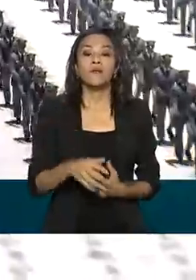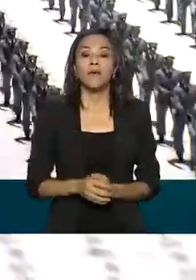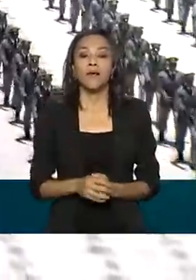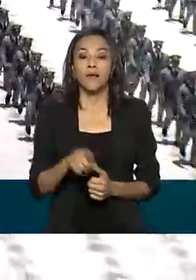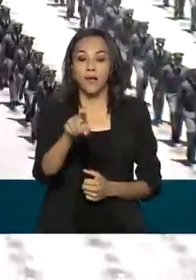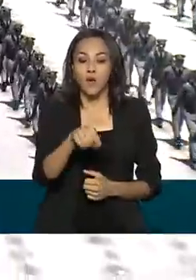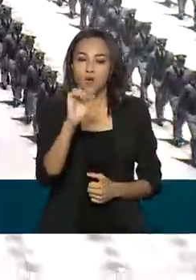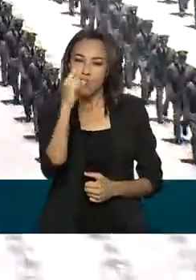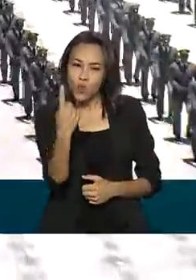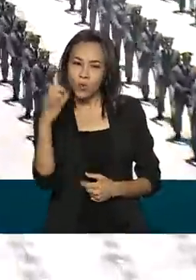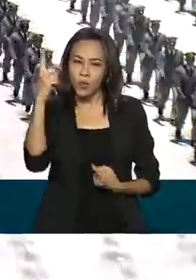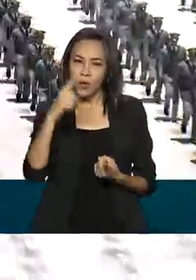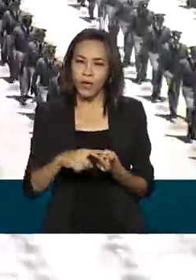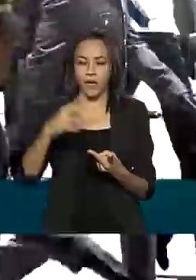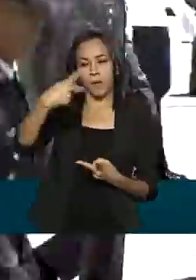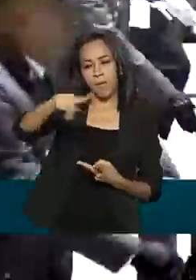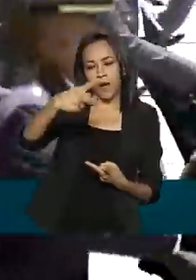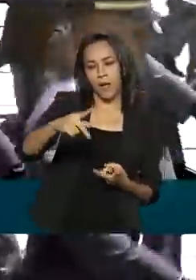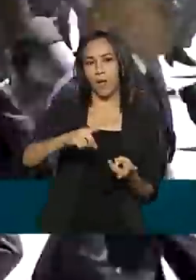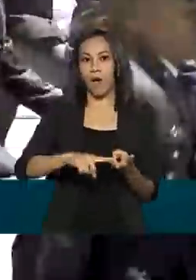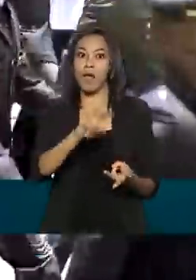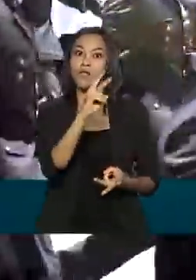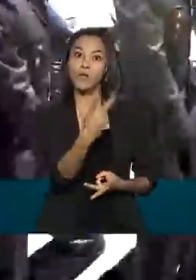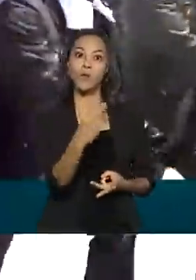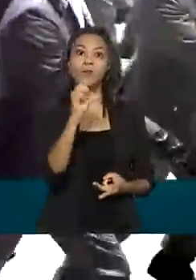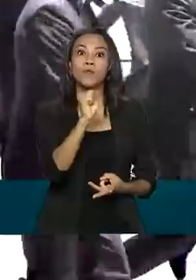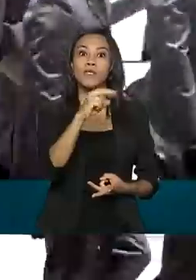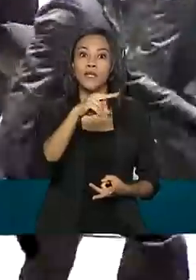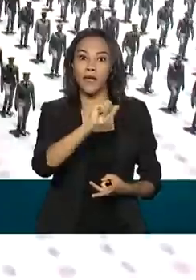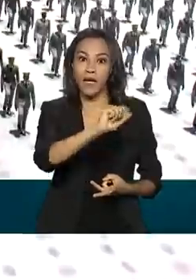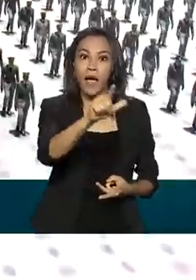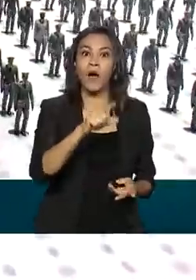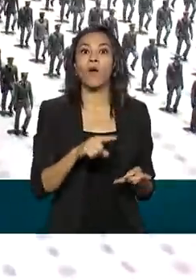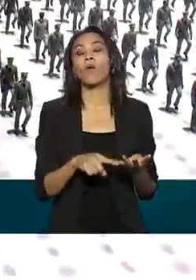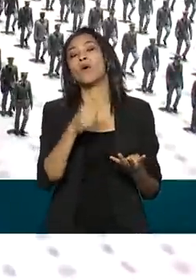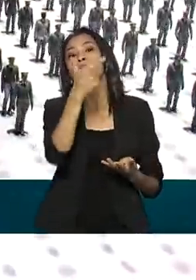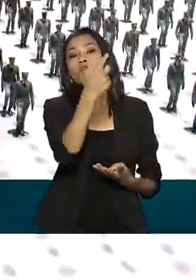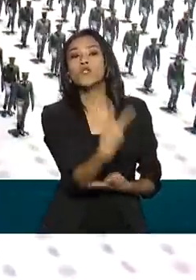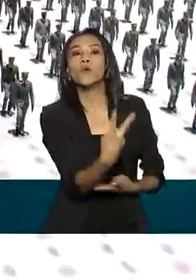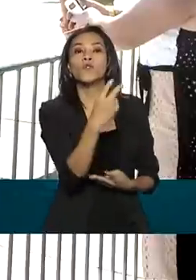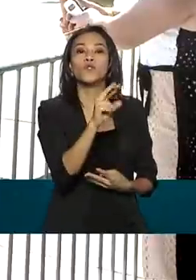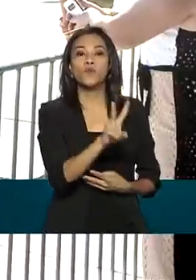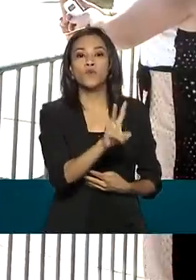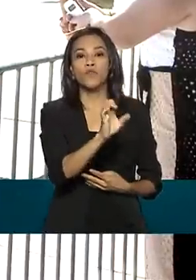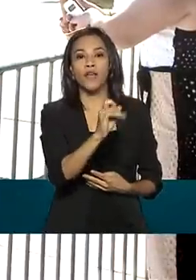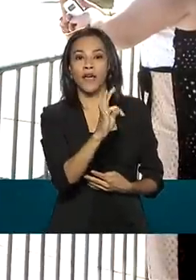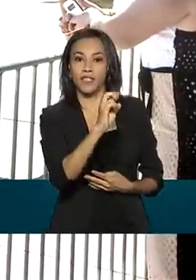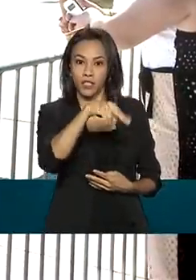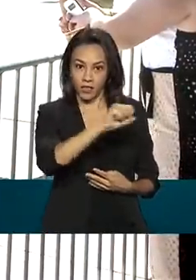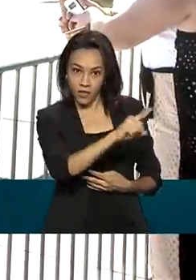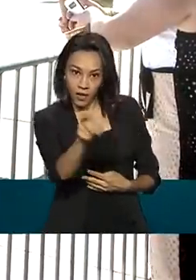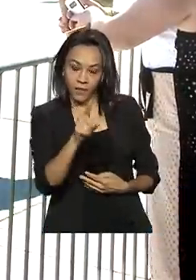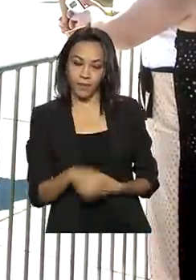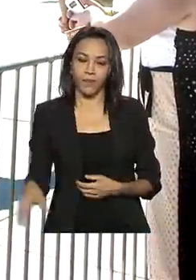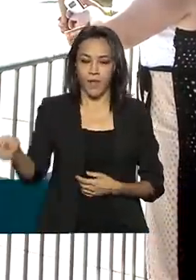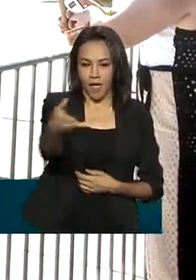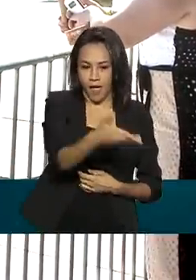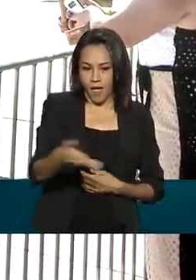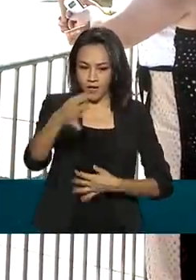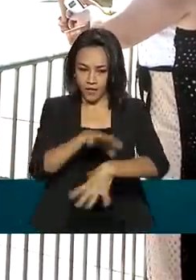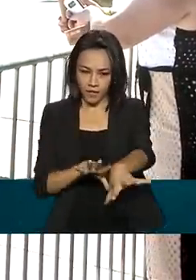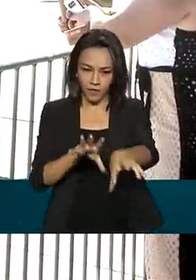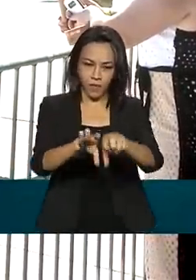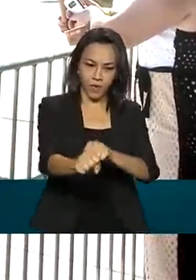Um da Guiana, um do Paraguai, dois do Senegal, um do Timor-Leste e dois do Vietnã. A formação para aspirantes existe há